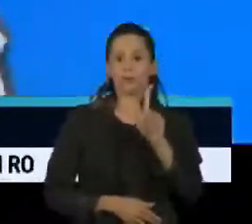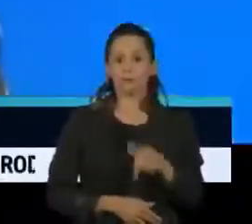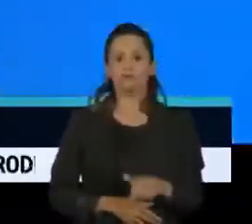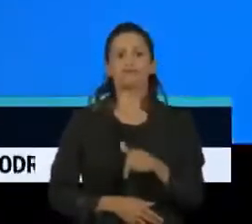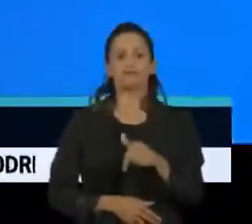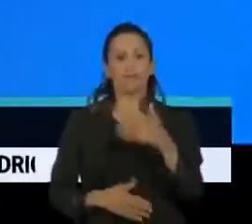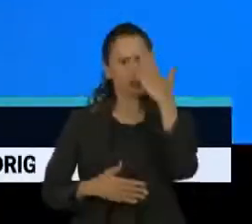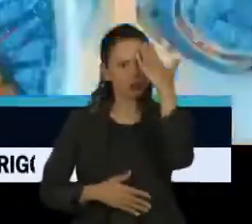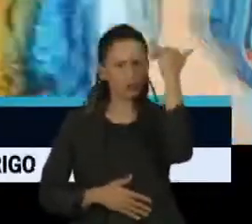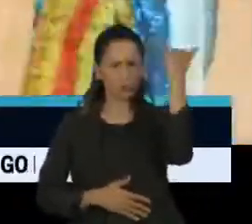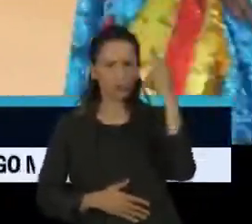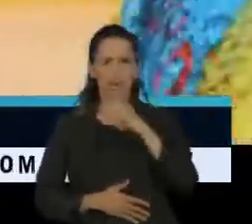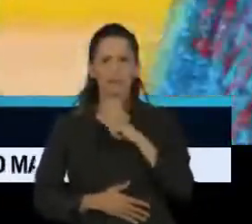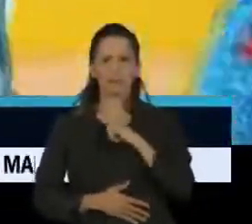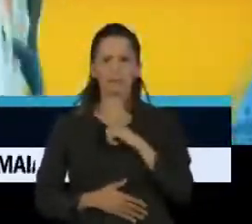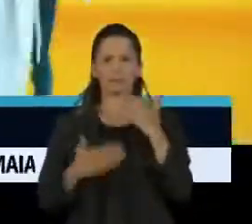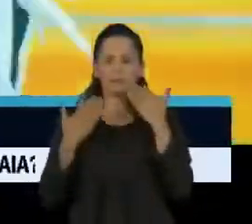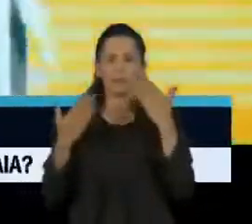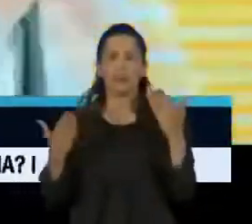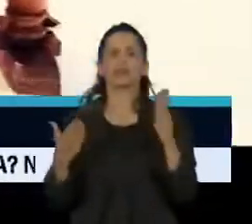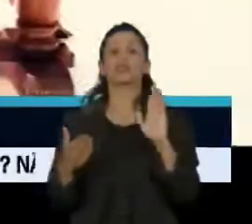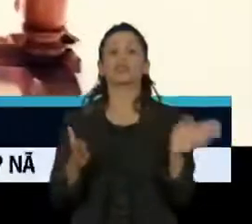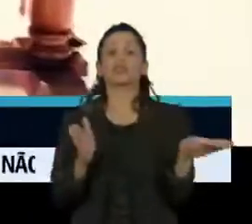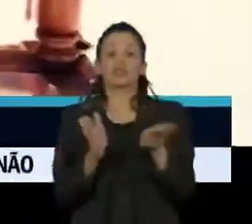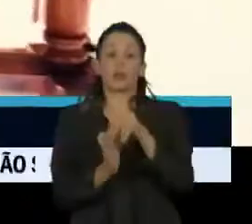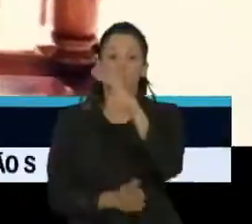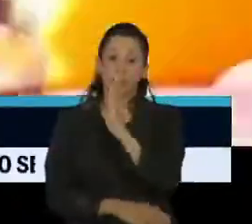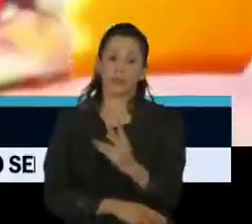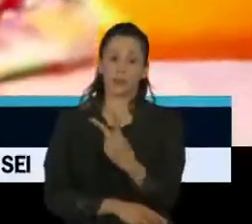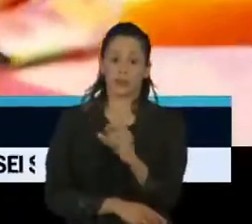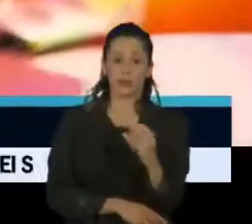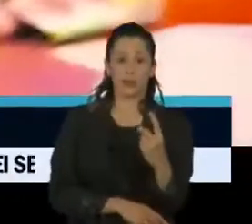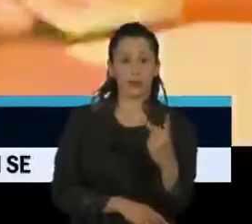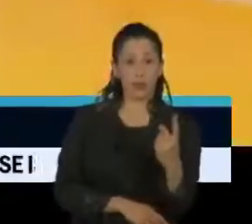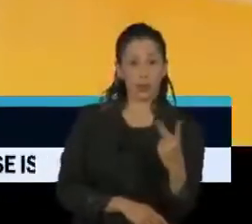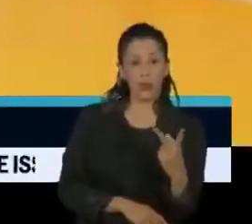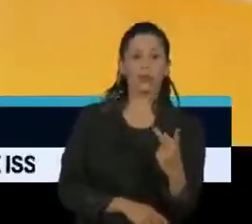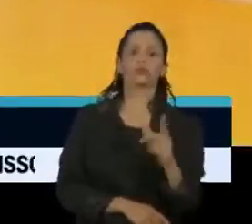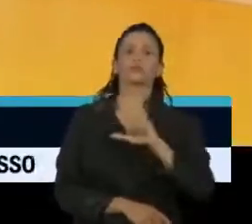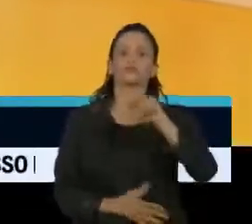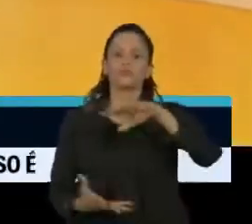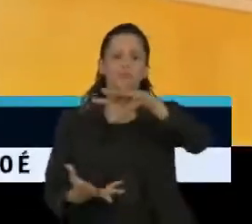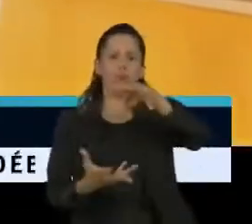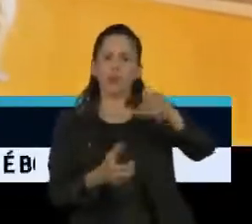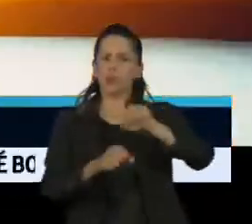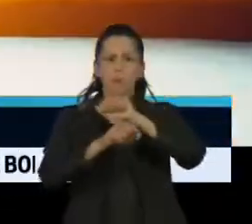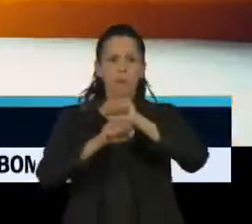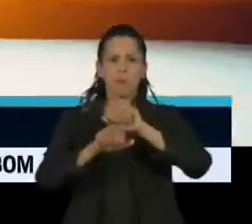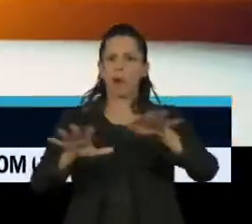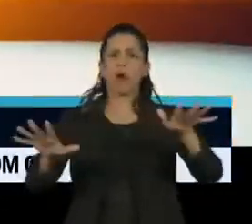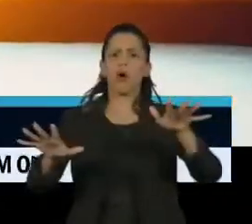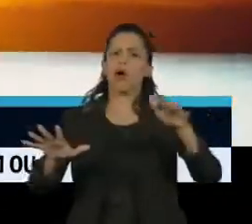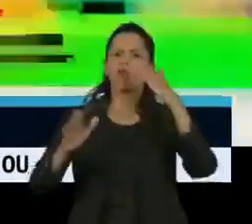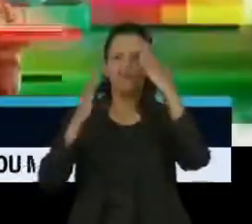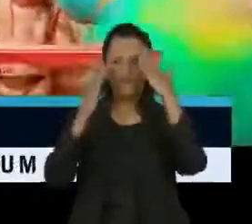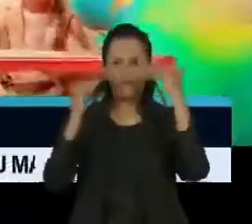musical sul-coreano chegou ao Brasil em 2012 e explodiu mundialmente em 2017.